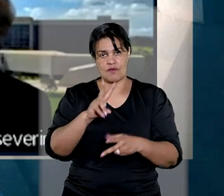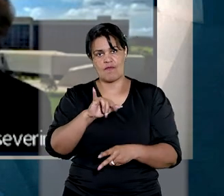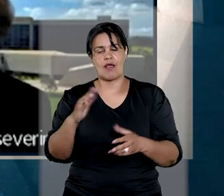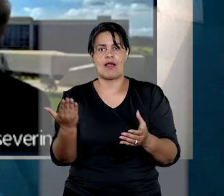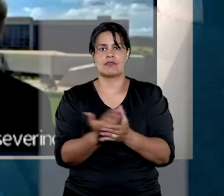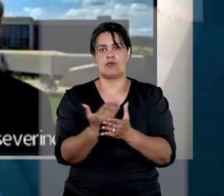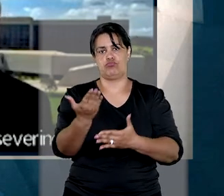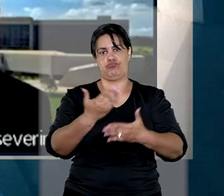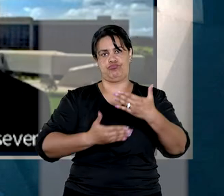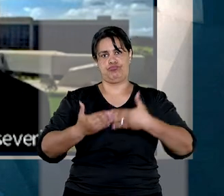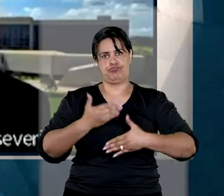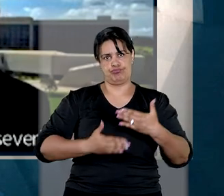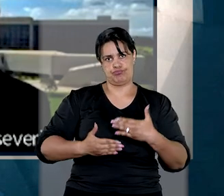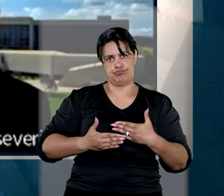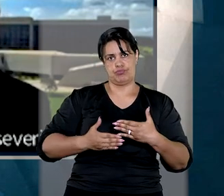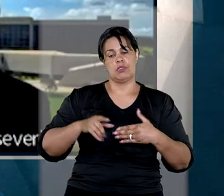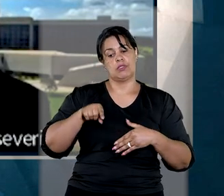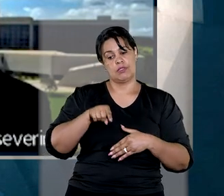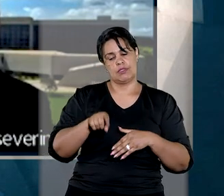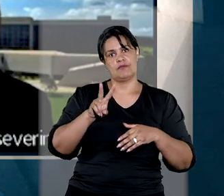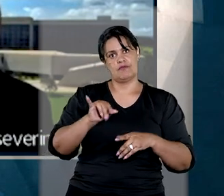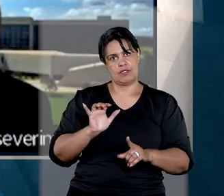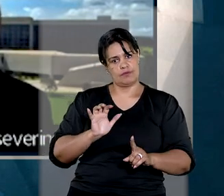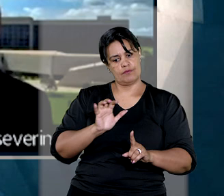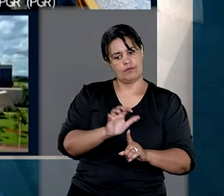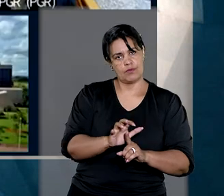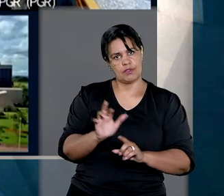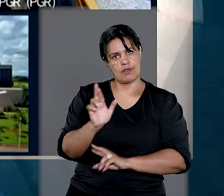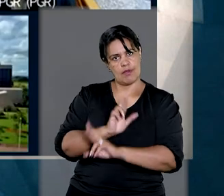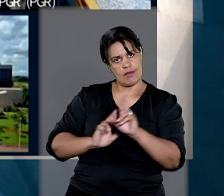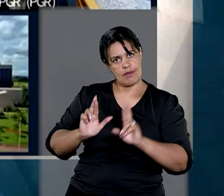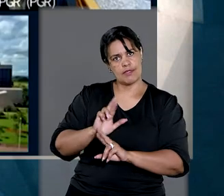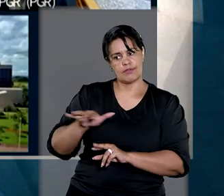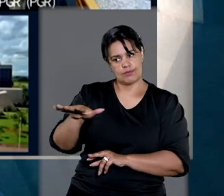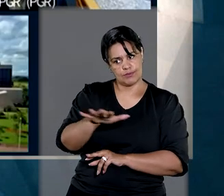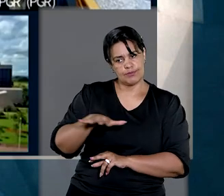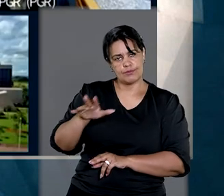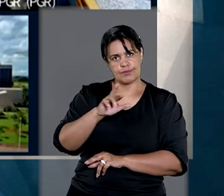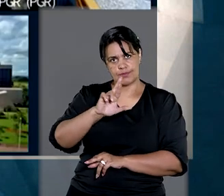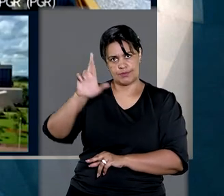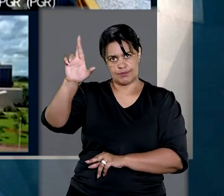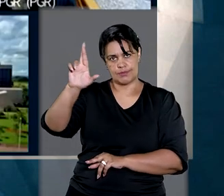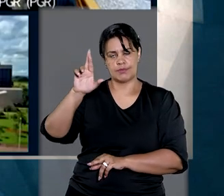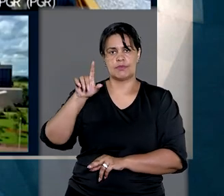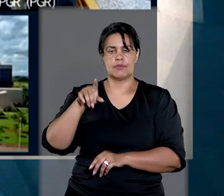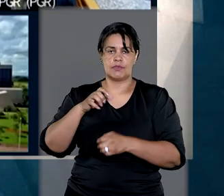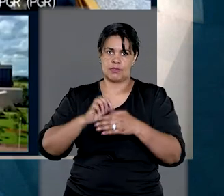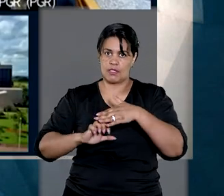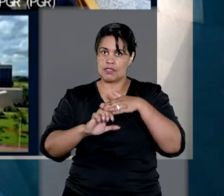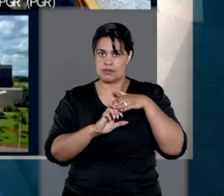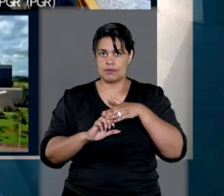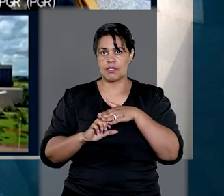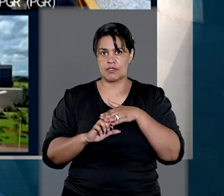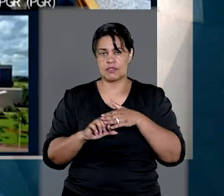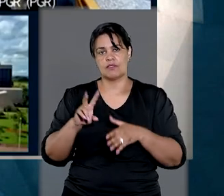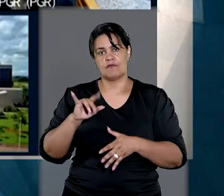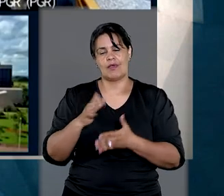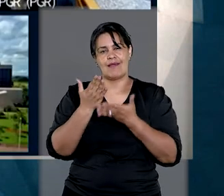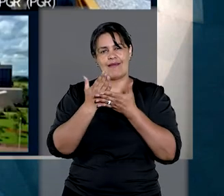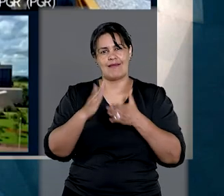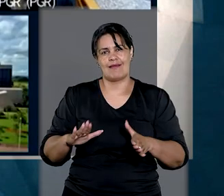regresso, situação com potencial de influir na relação entre os sócios, levando à quebra da affectio